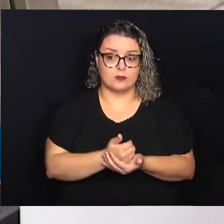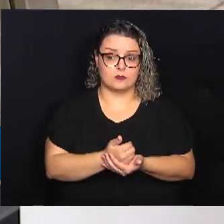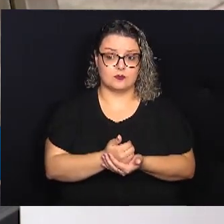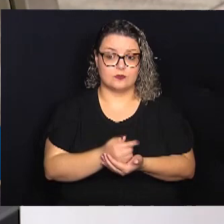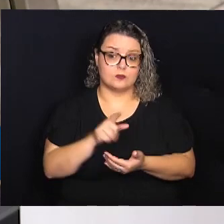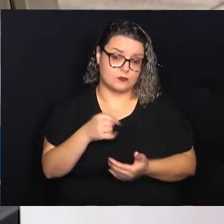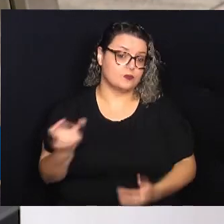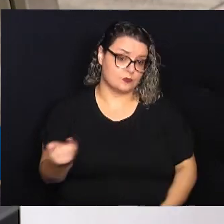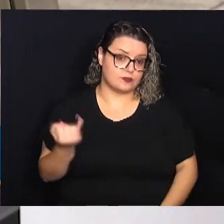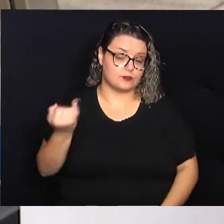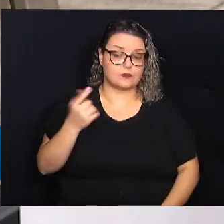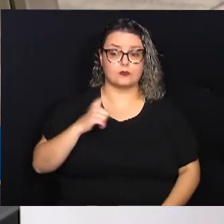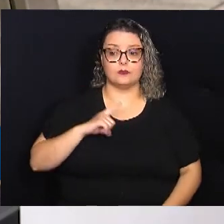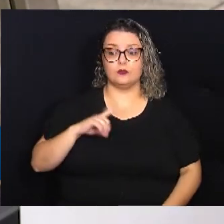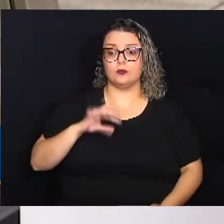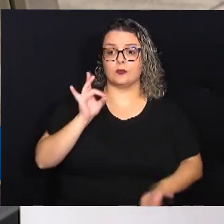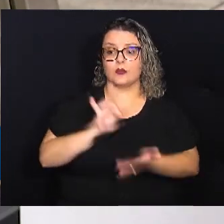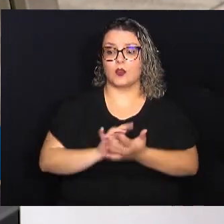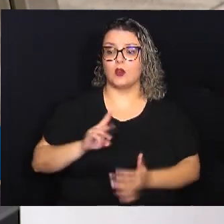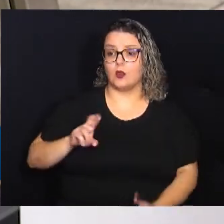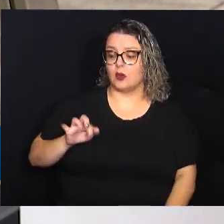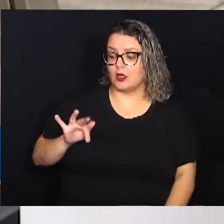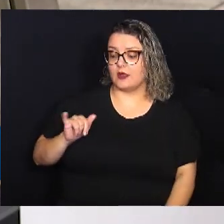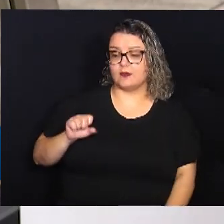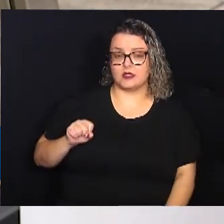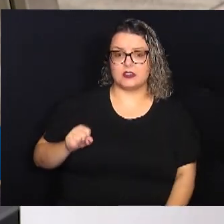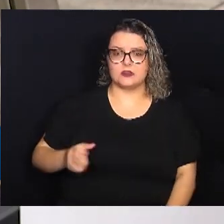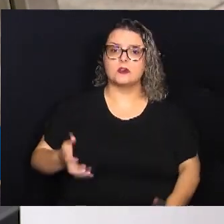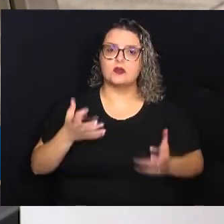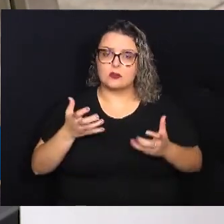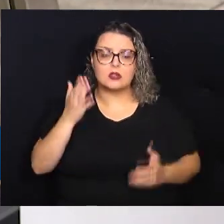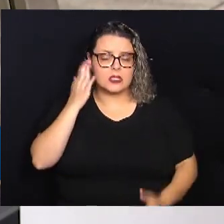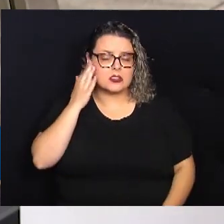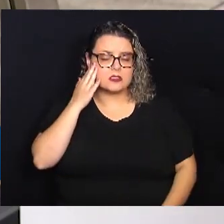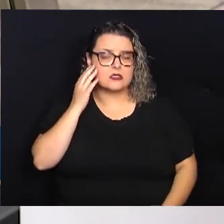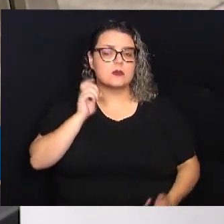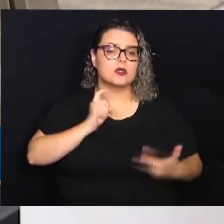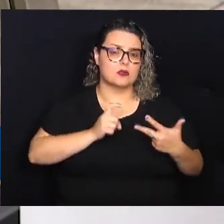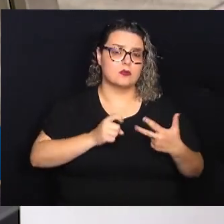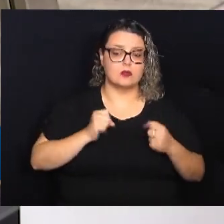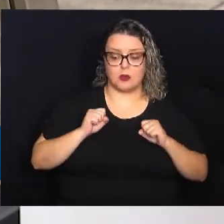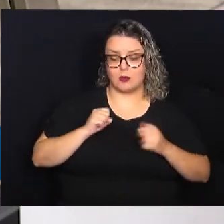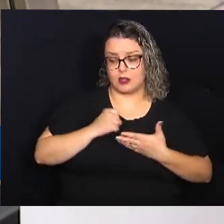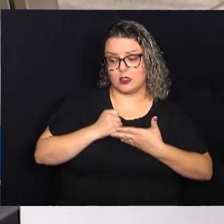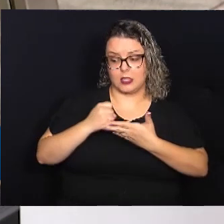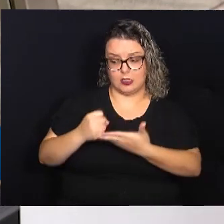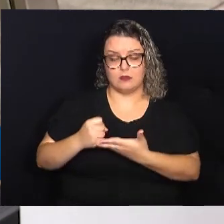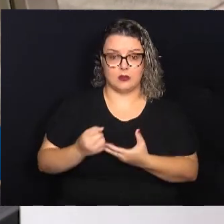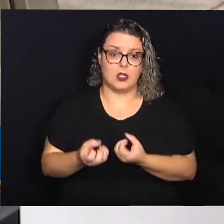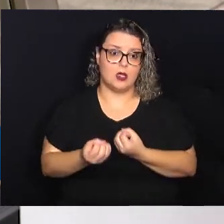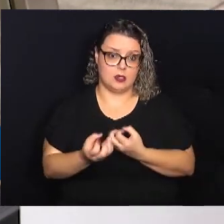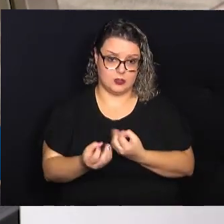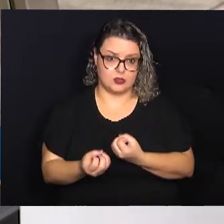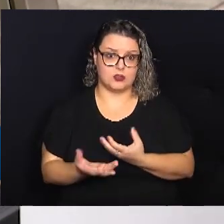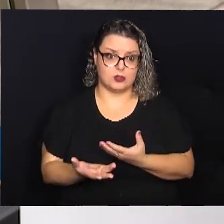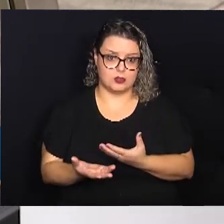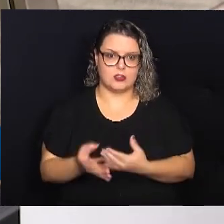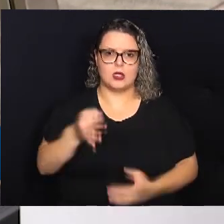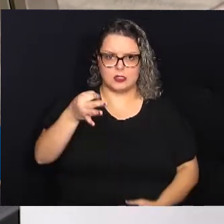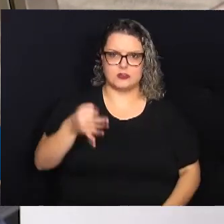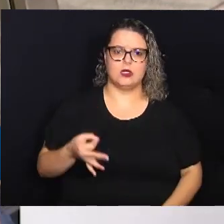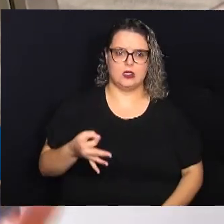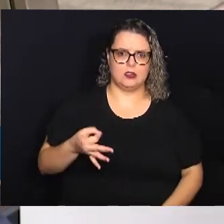seria até interessante ter realmente o refis. E eu queria saber do executivo para eu poder levar a informação